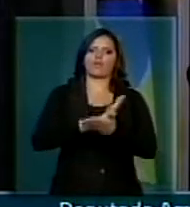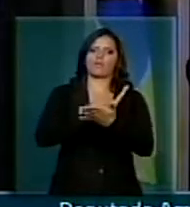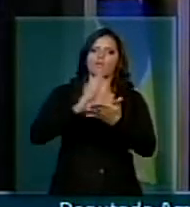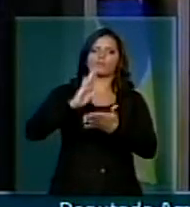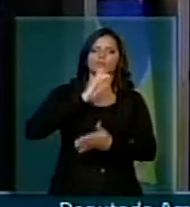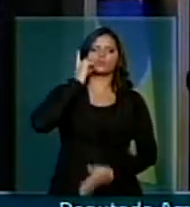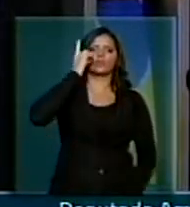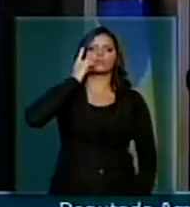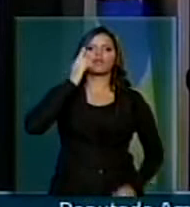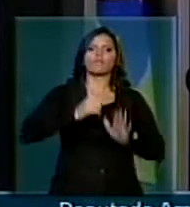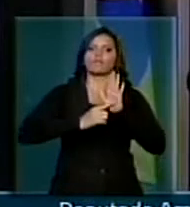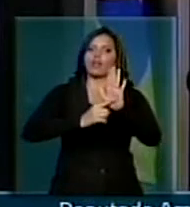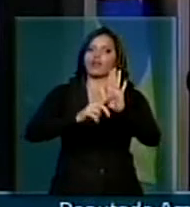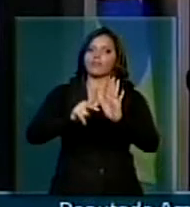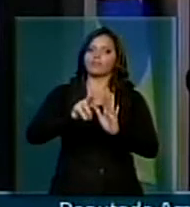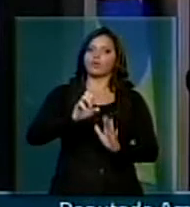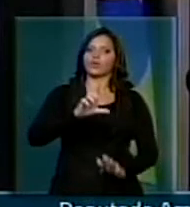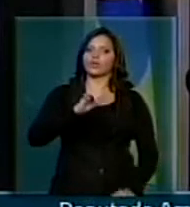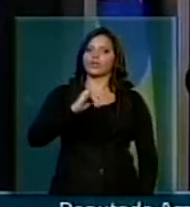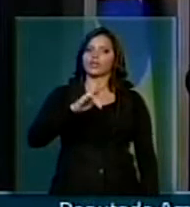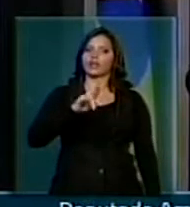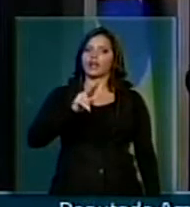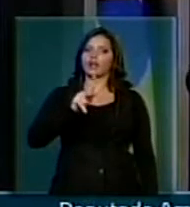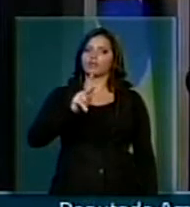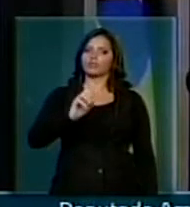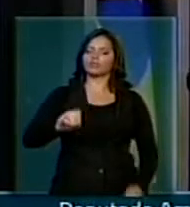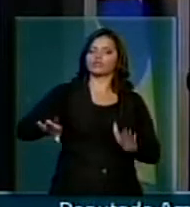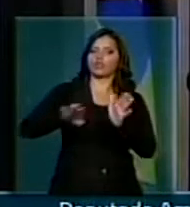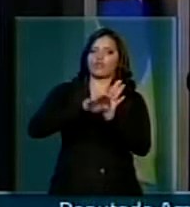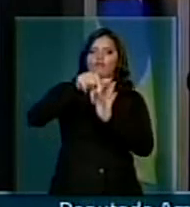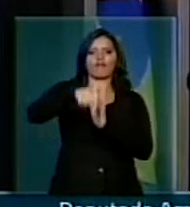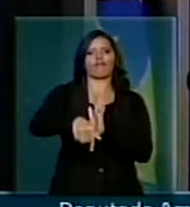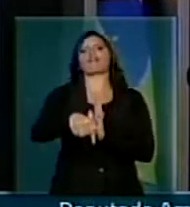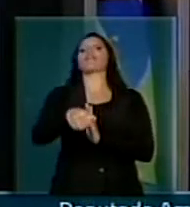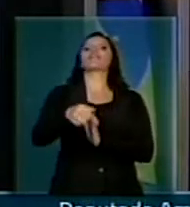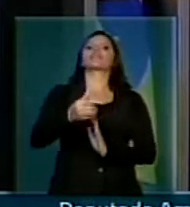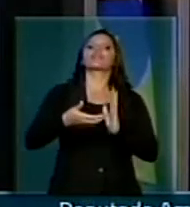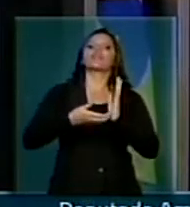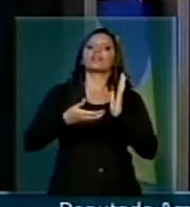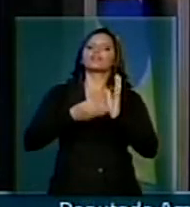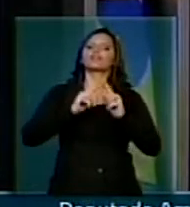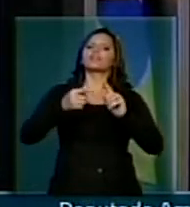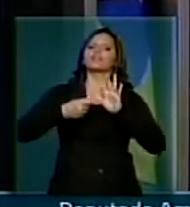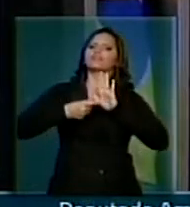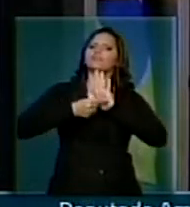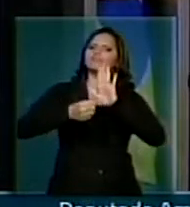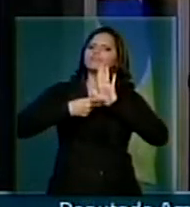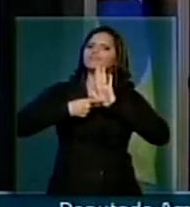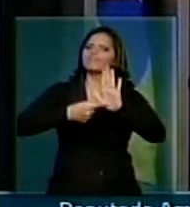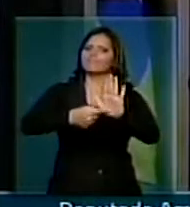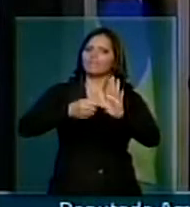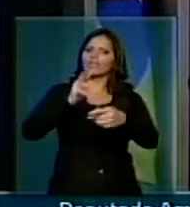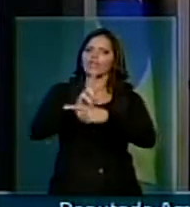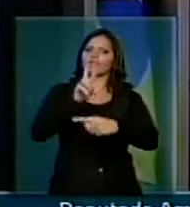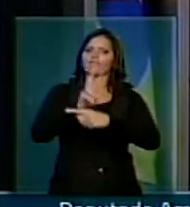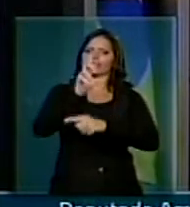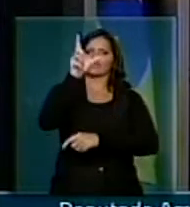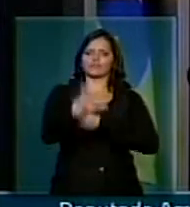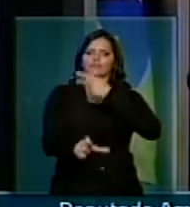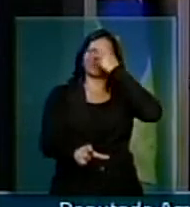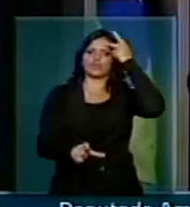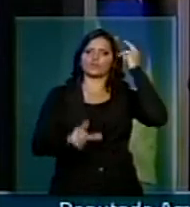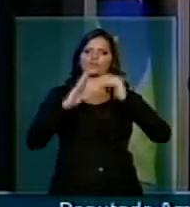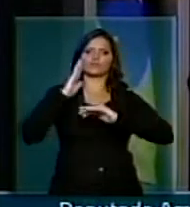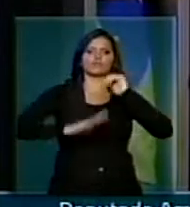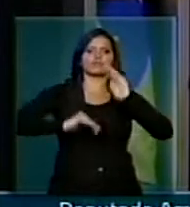ressaltar. O Olicap chegou agora no parlamento, mas tem se destacado na defesa dos servidores,